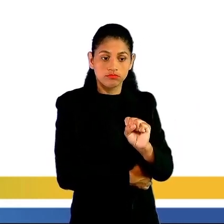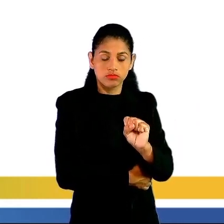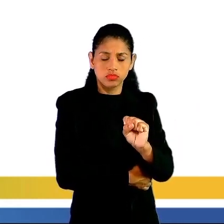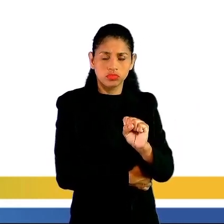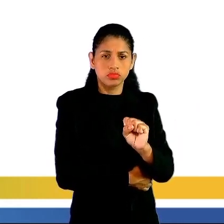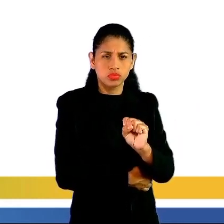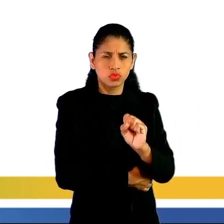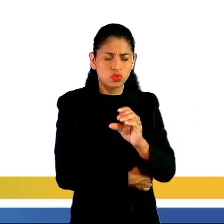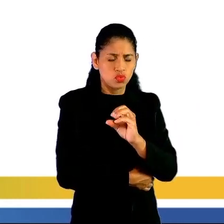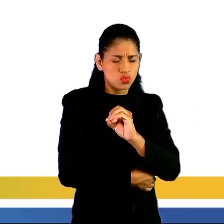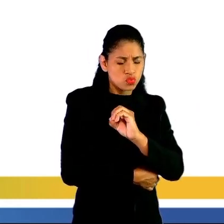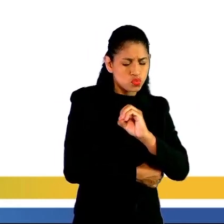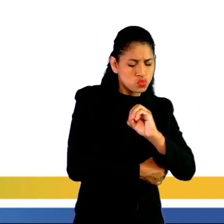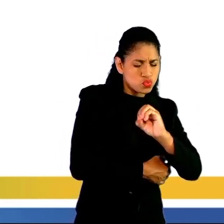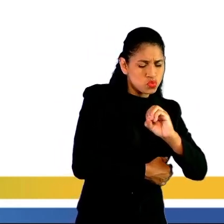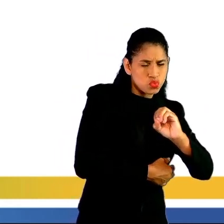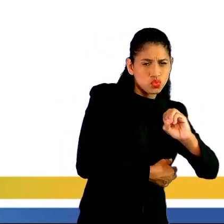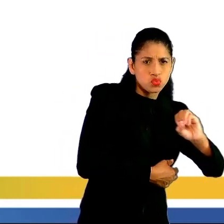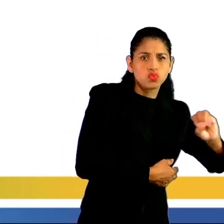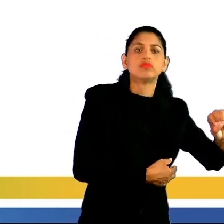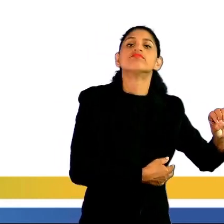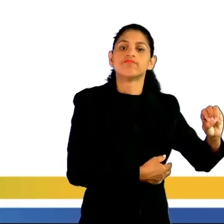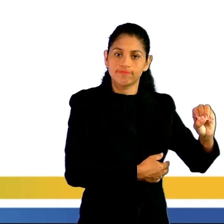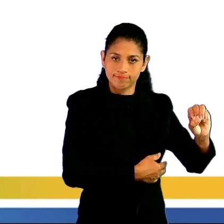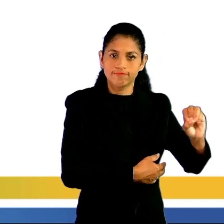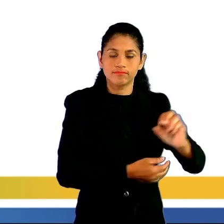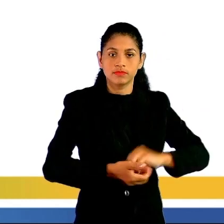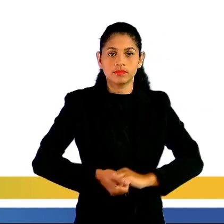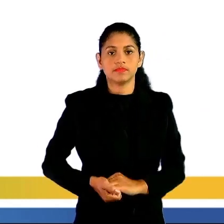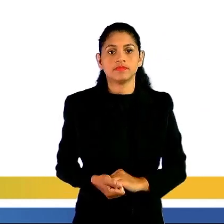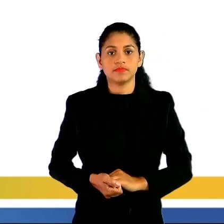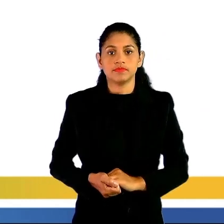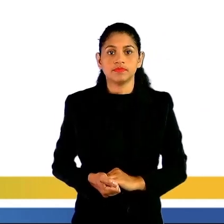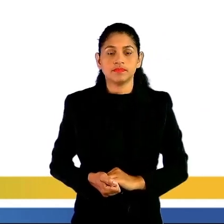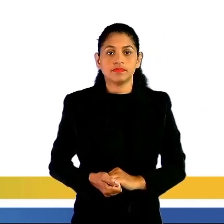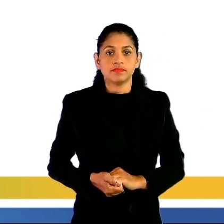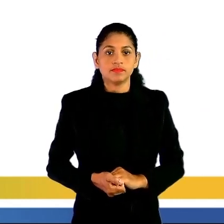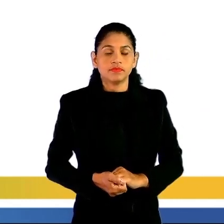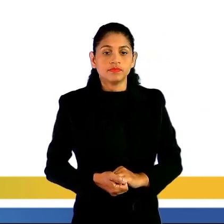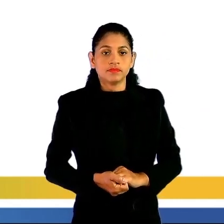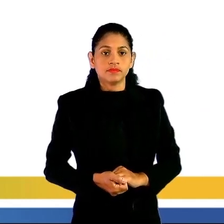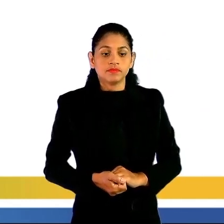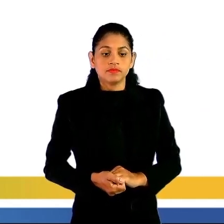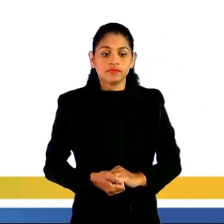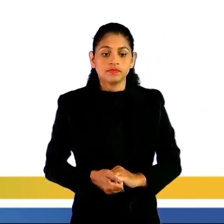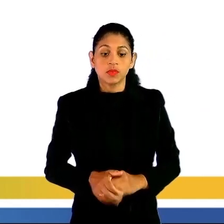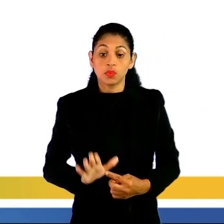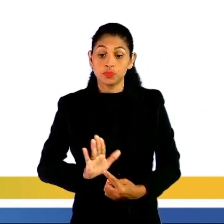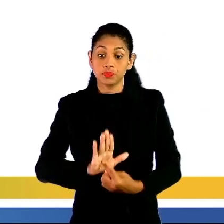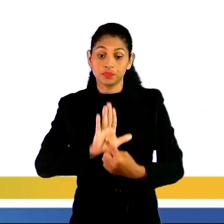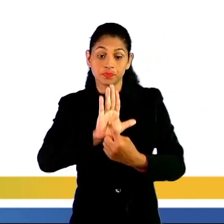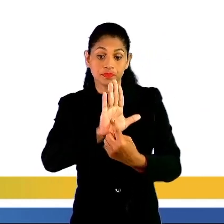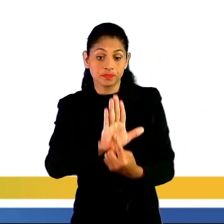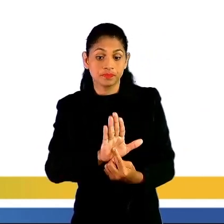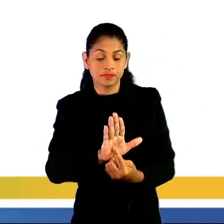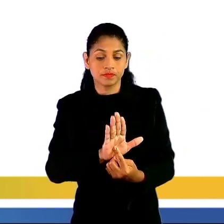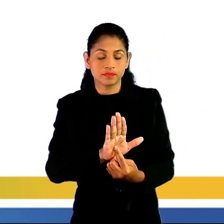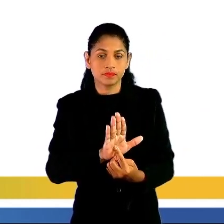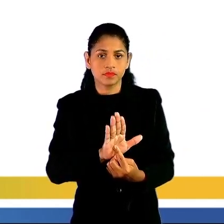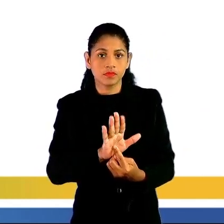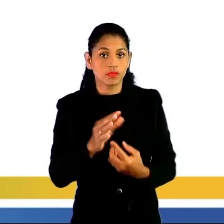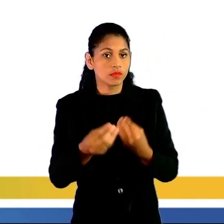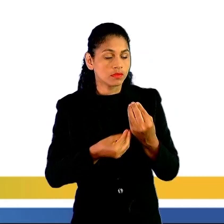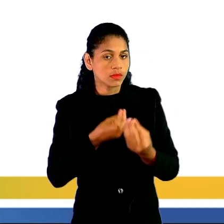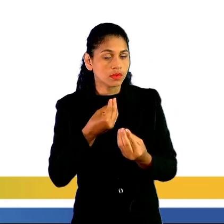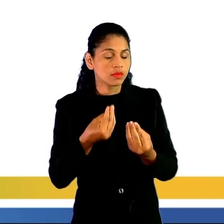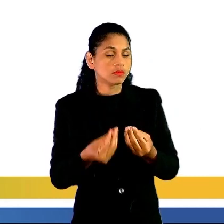Nossa, é muito número. Mas vamos lá. Ficando dessa forma aqui. Como nós estamos